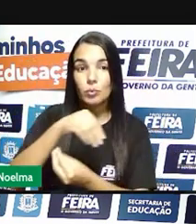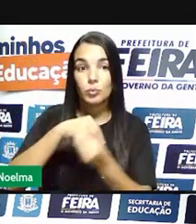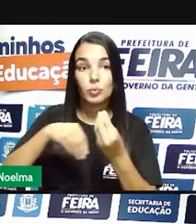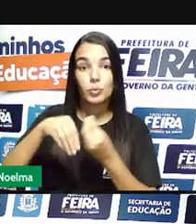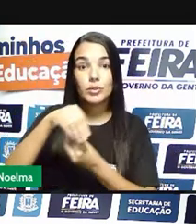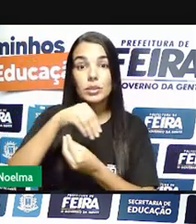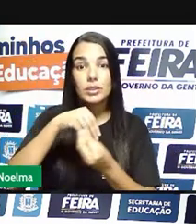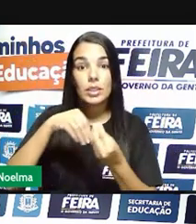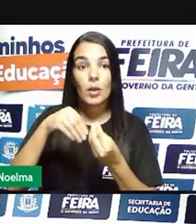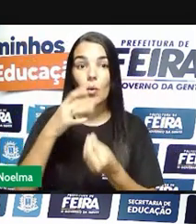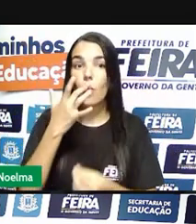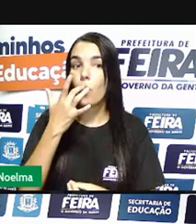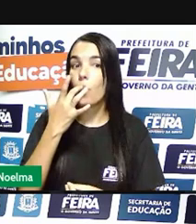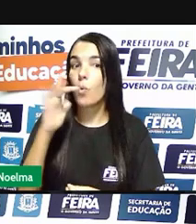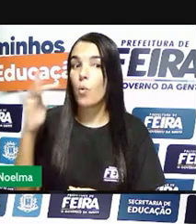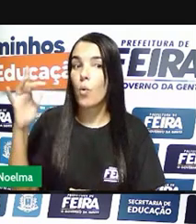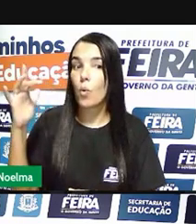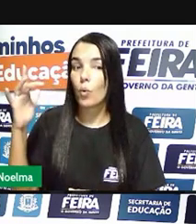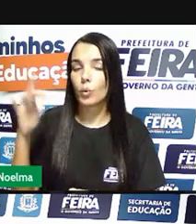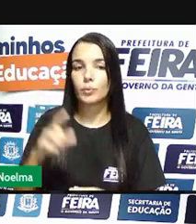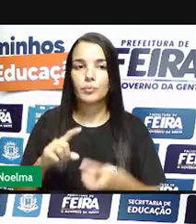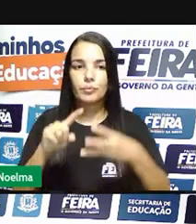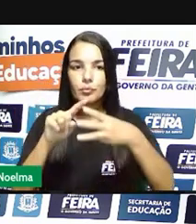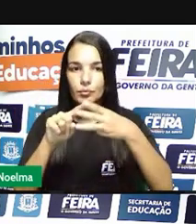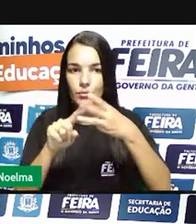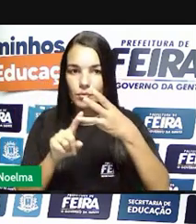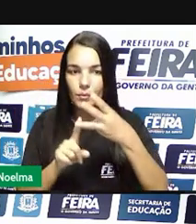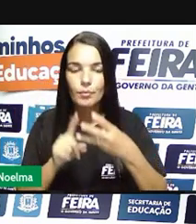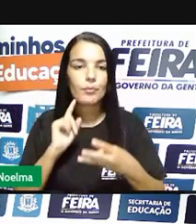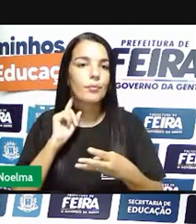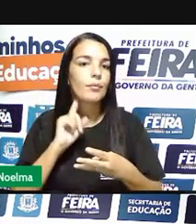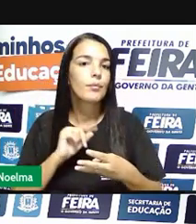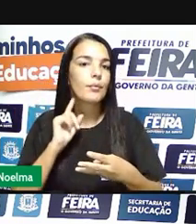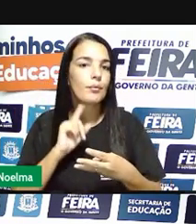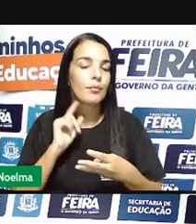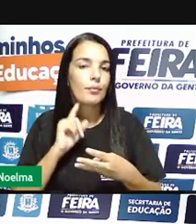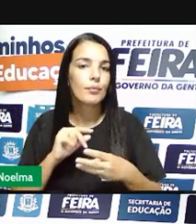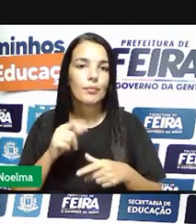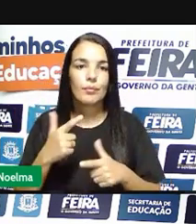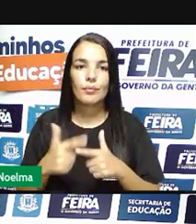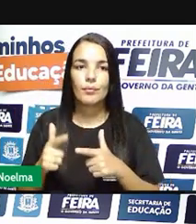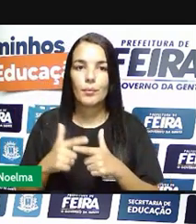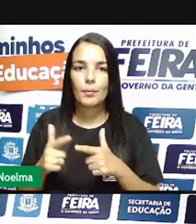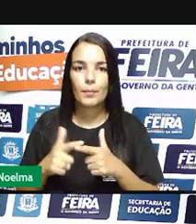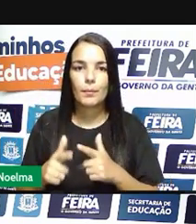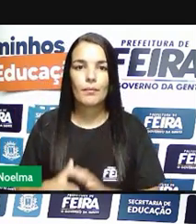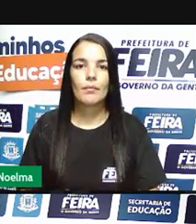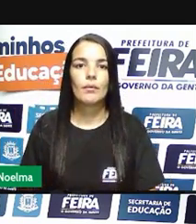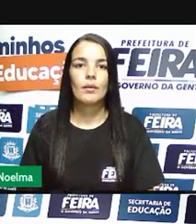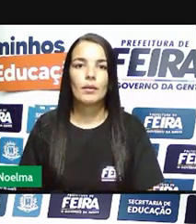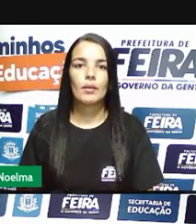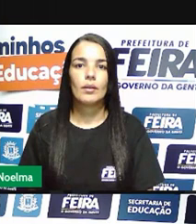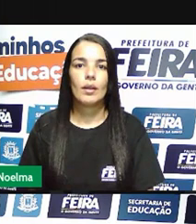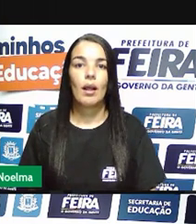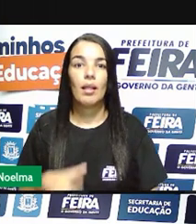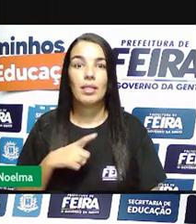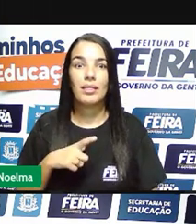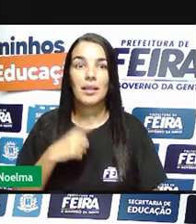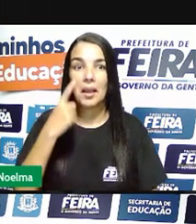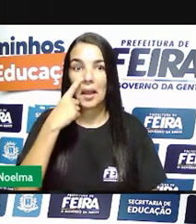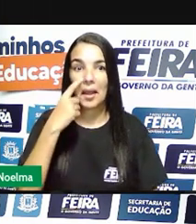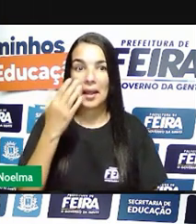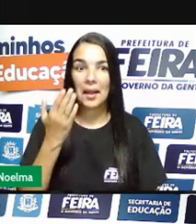revoltas que aconteceram aí no estado de Minas Gerais. Aí nós já temos aí atrás aí